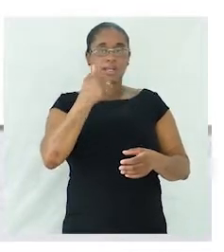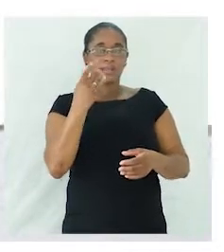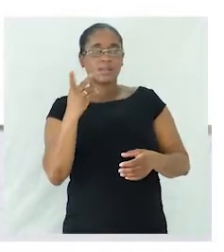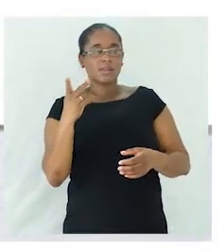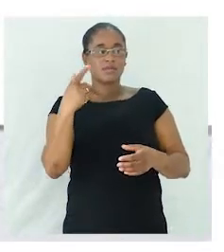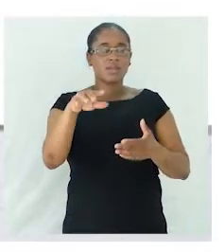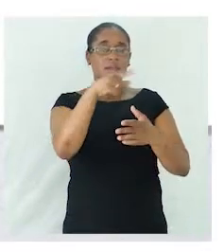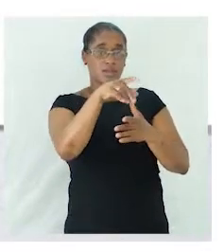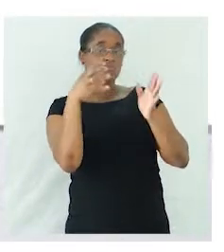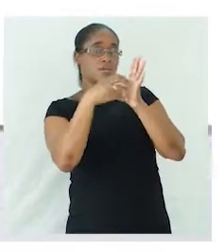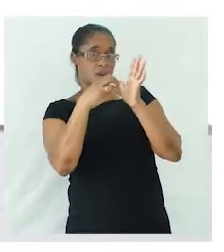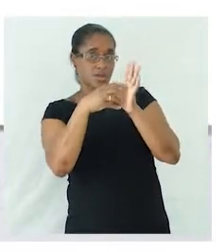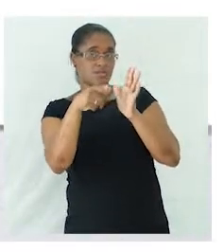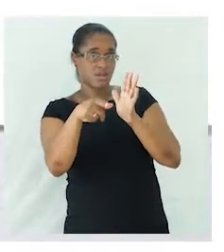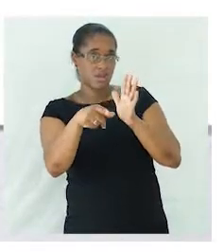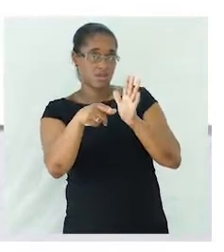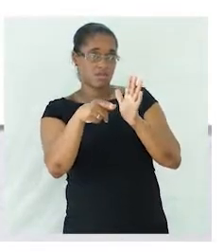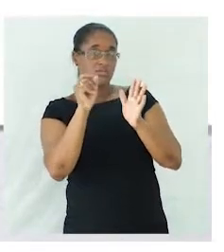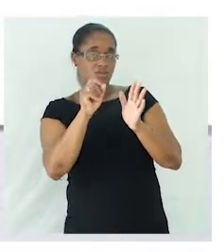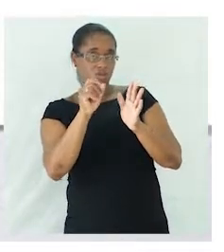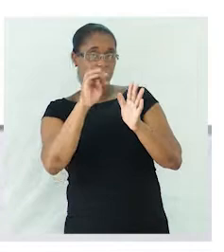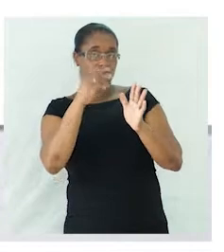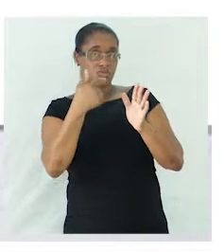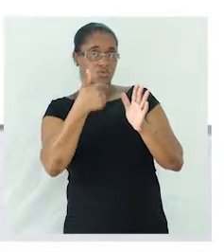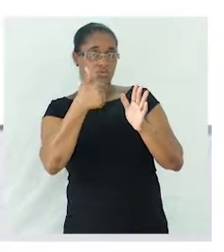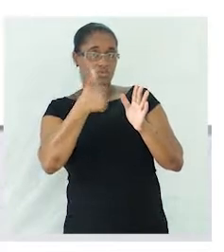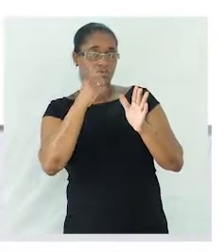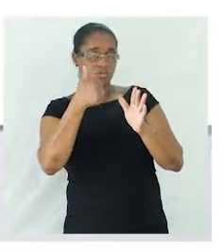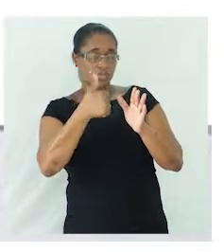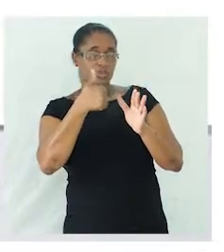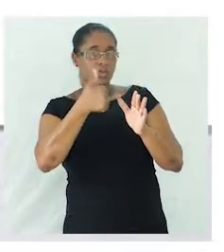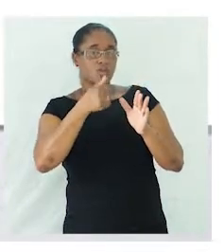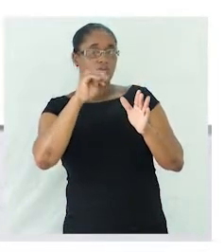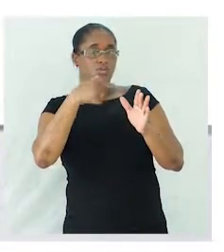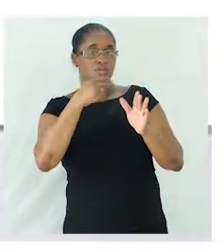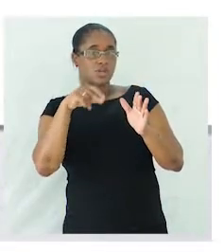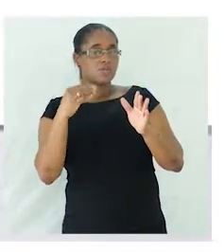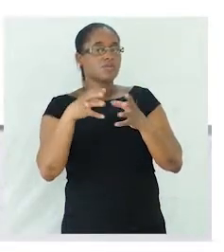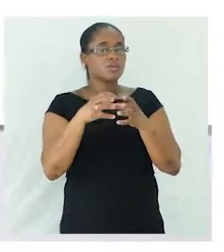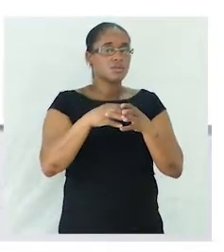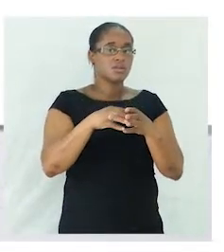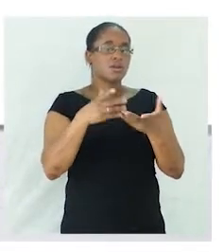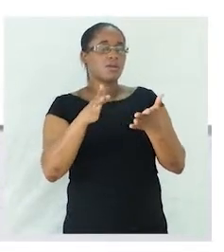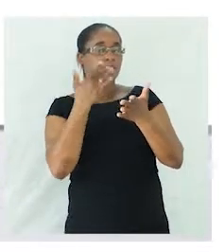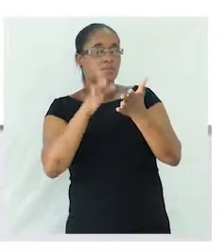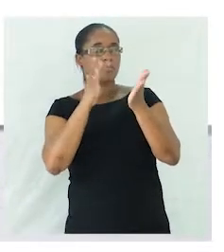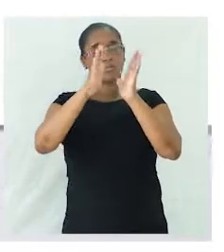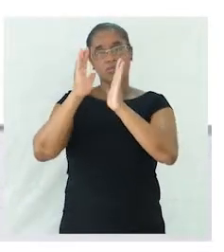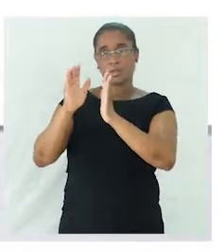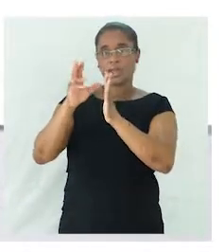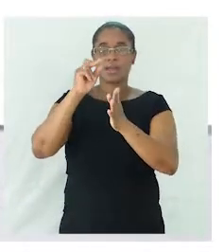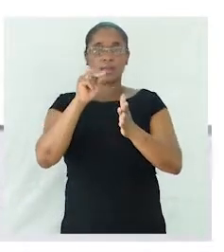referência dos substantivos coletivos. Temos arquipélago, biblioteca, cardume, enxame, rebanho e